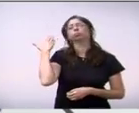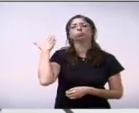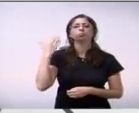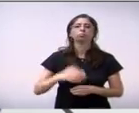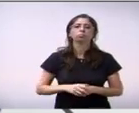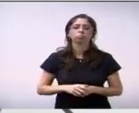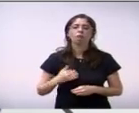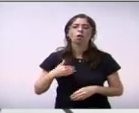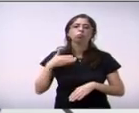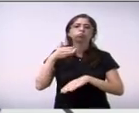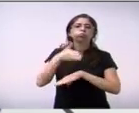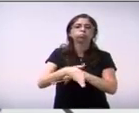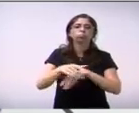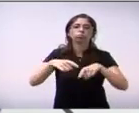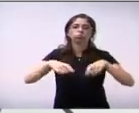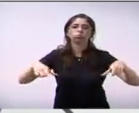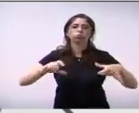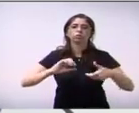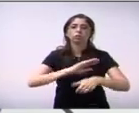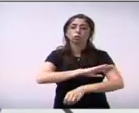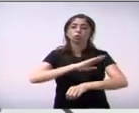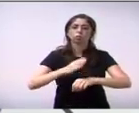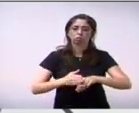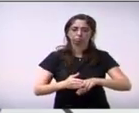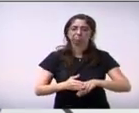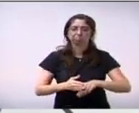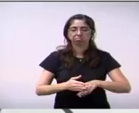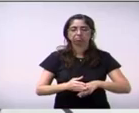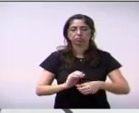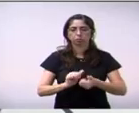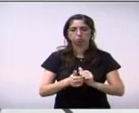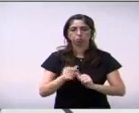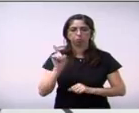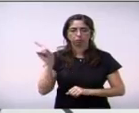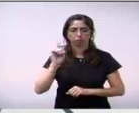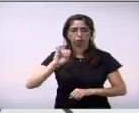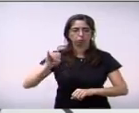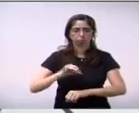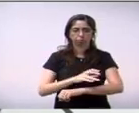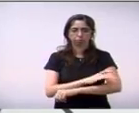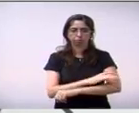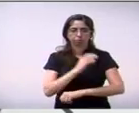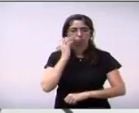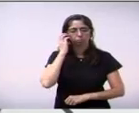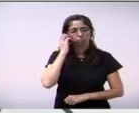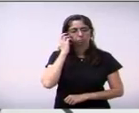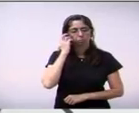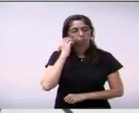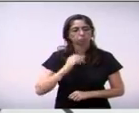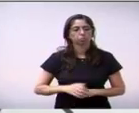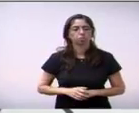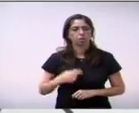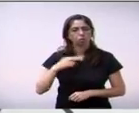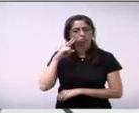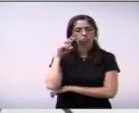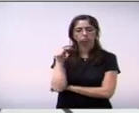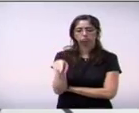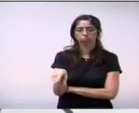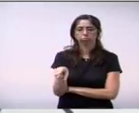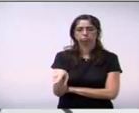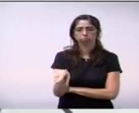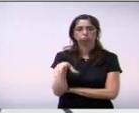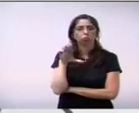no ginásio e eu vi uma pessoa lá trabalhando sabendo que ela não pode prestar serviço para a